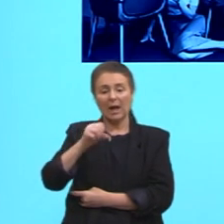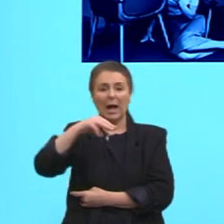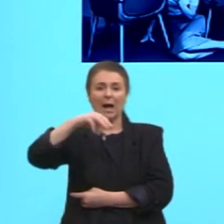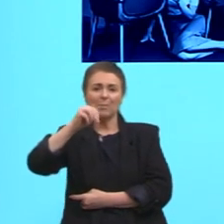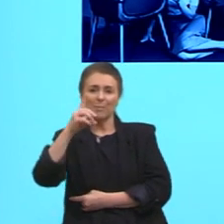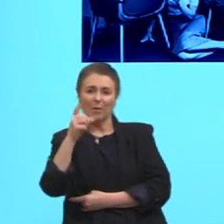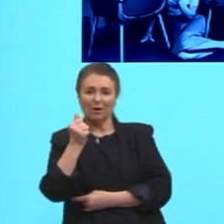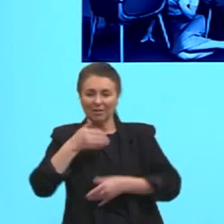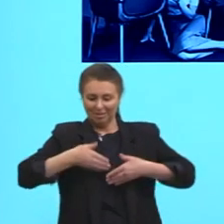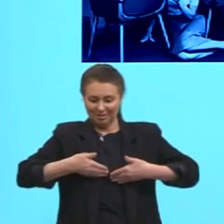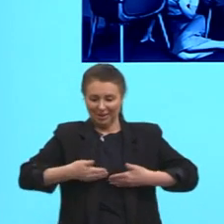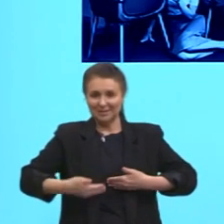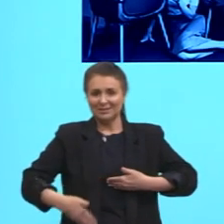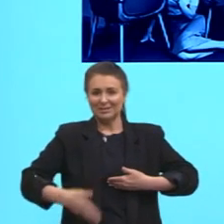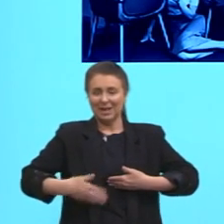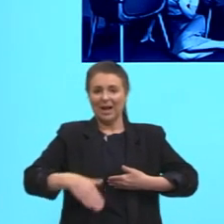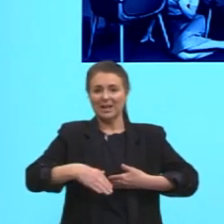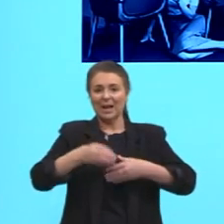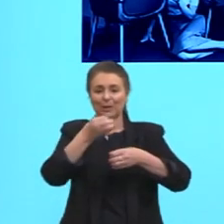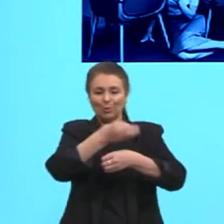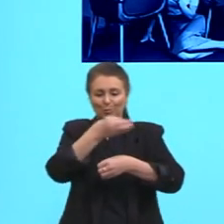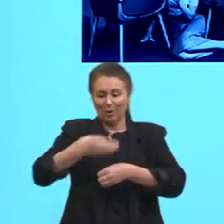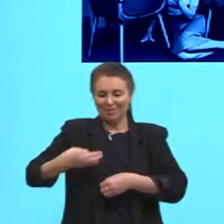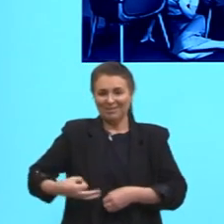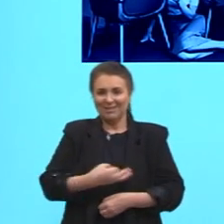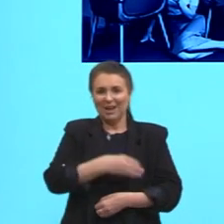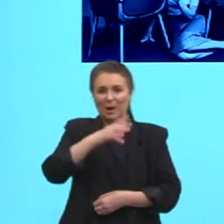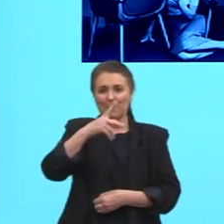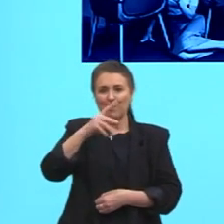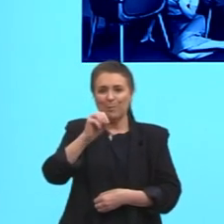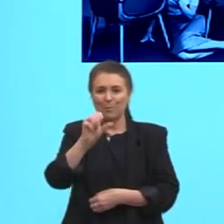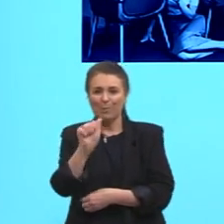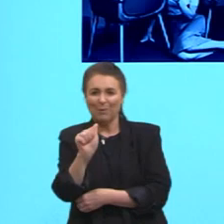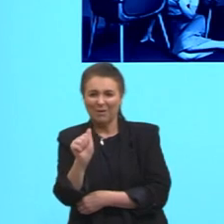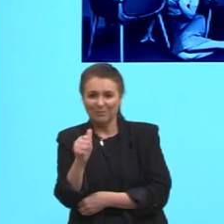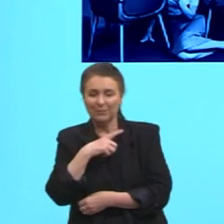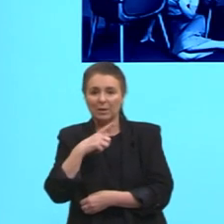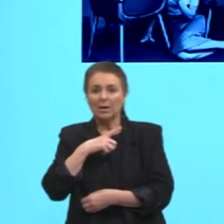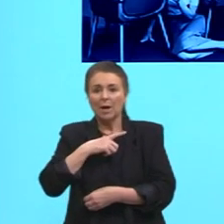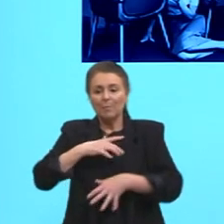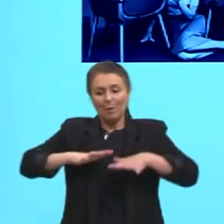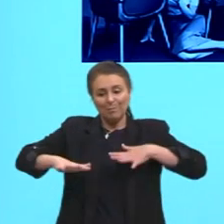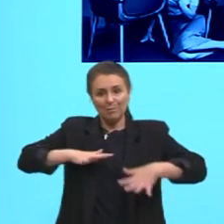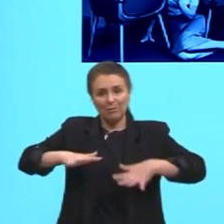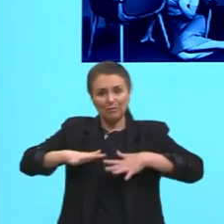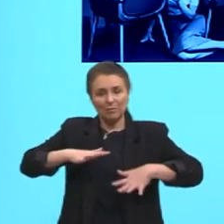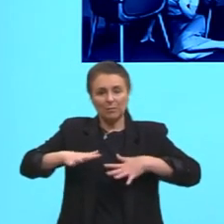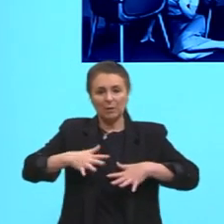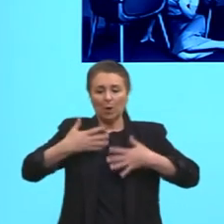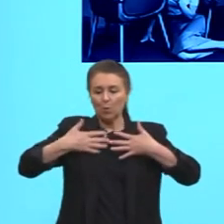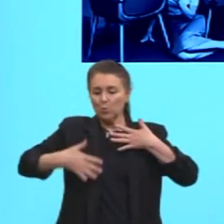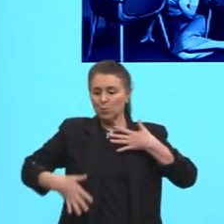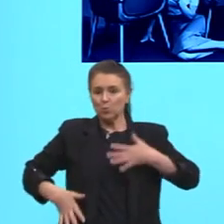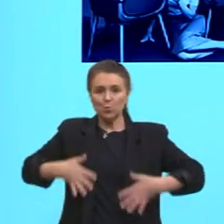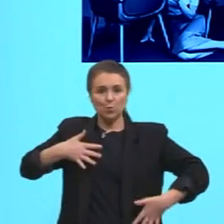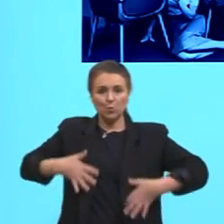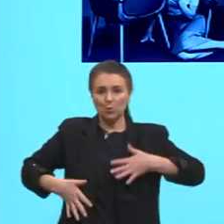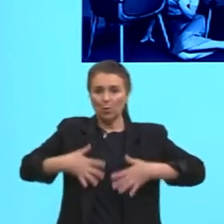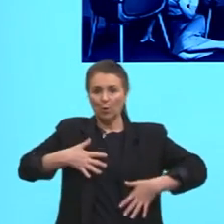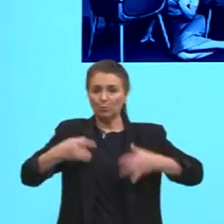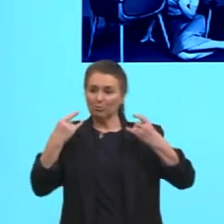saias aqui do petit pot, aquelas saias rodadas justamente para movimentar o corpo no rock.